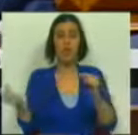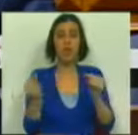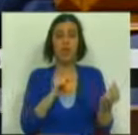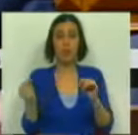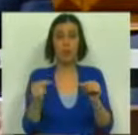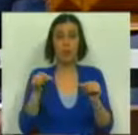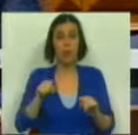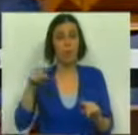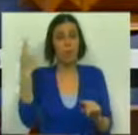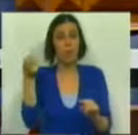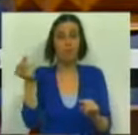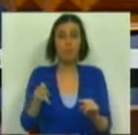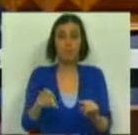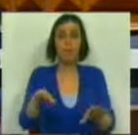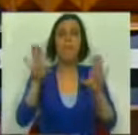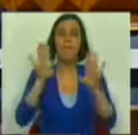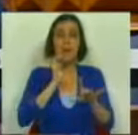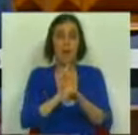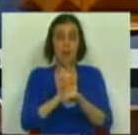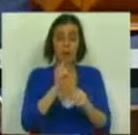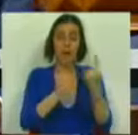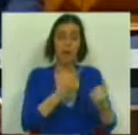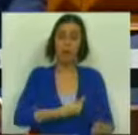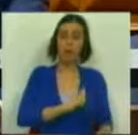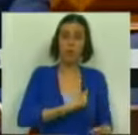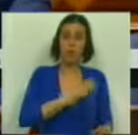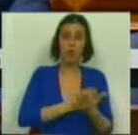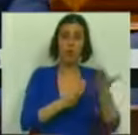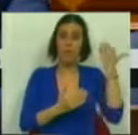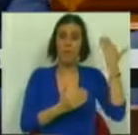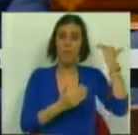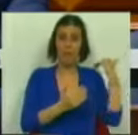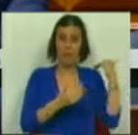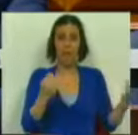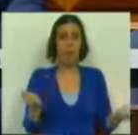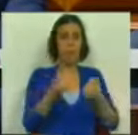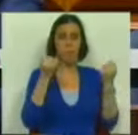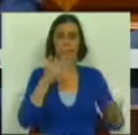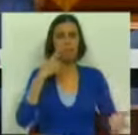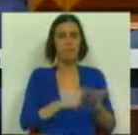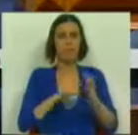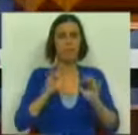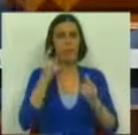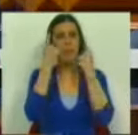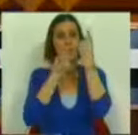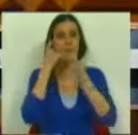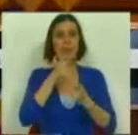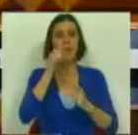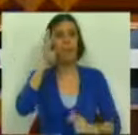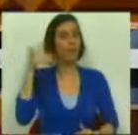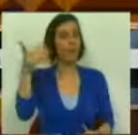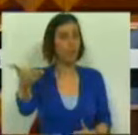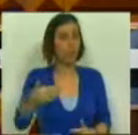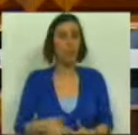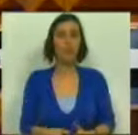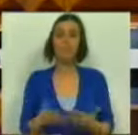discussão que aqui tinha ocorrido. Mas, enquanto uns se preocupam só com o passado, recusam-se verdadeiramente a pensar o